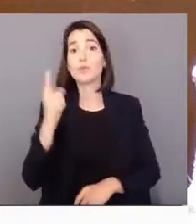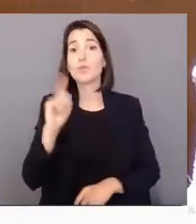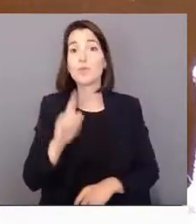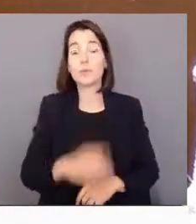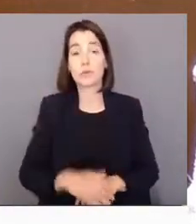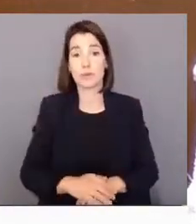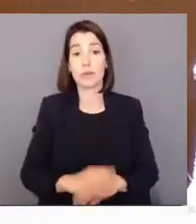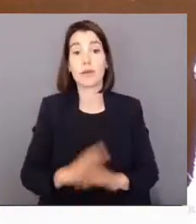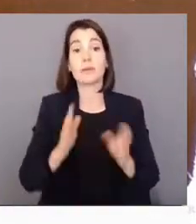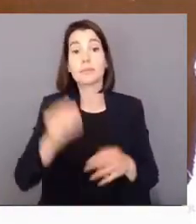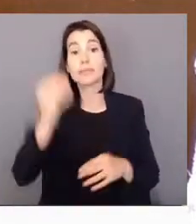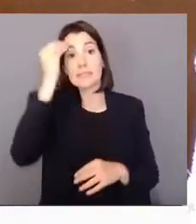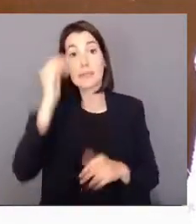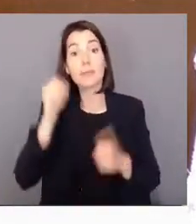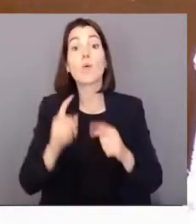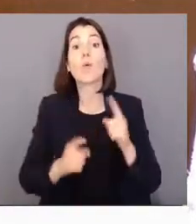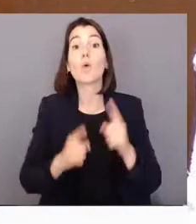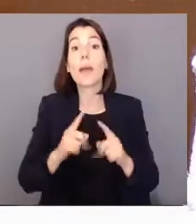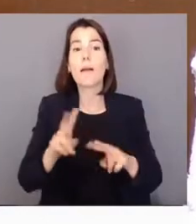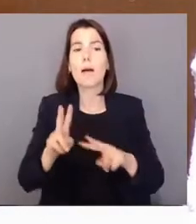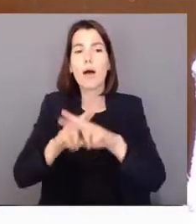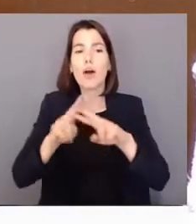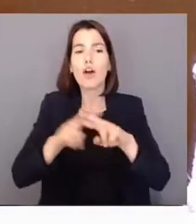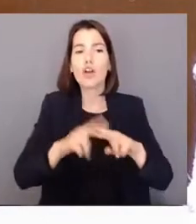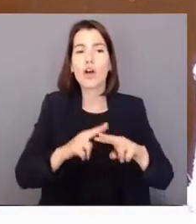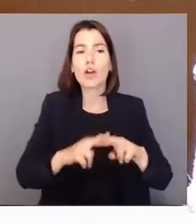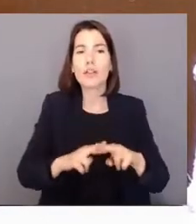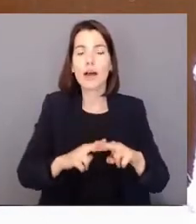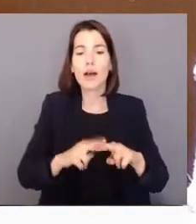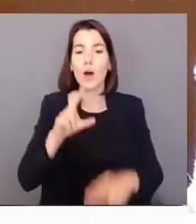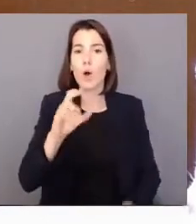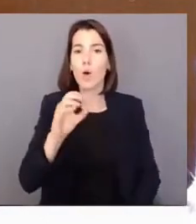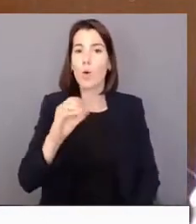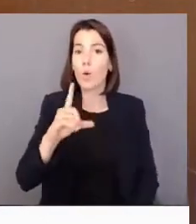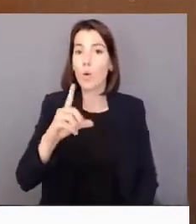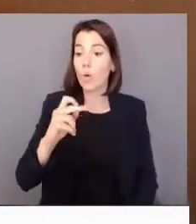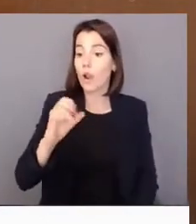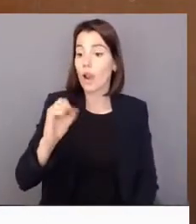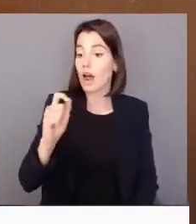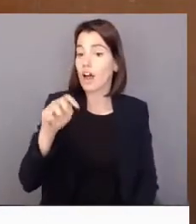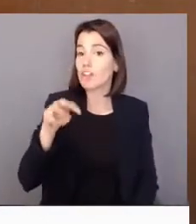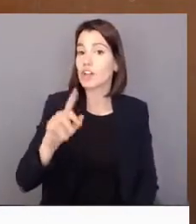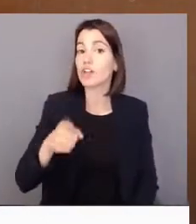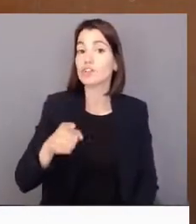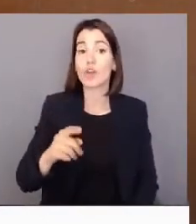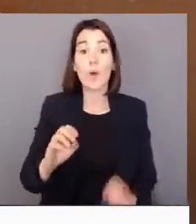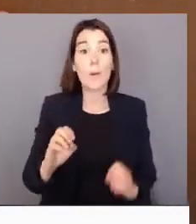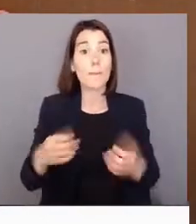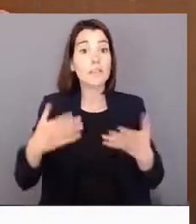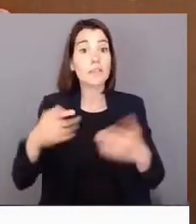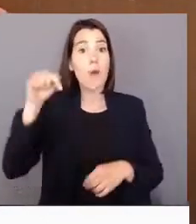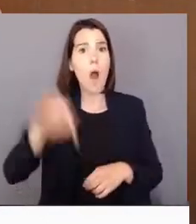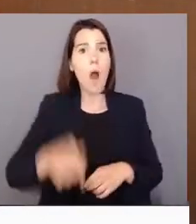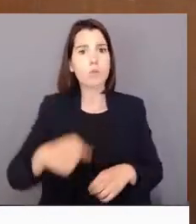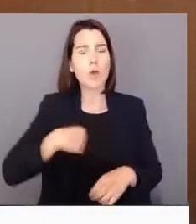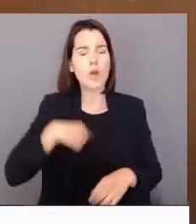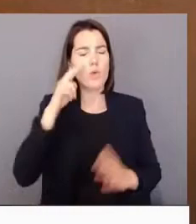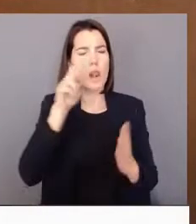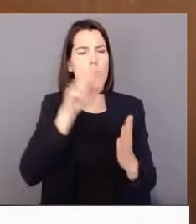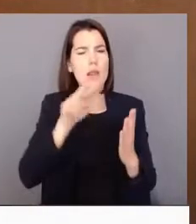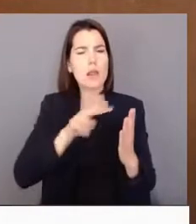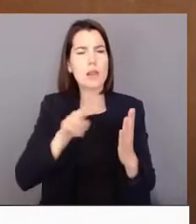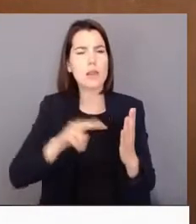o são as podas de rolagem. Eu li a lei de fio a pavio, logo ainda não tinha saído. Ainda não tinha sido promulgada.